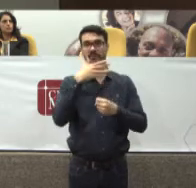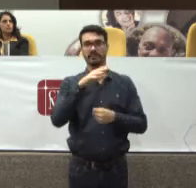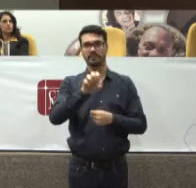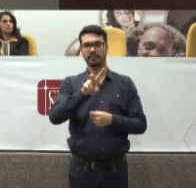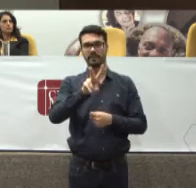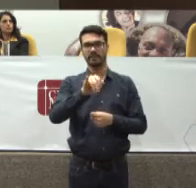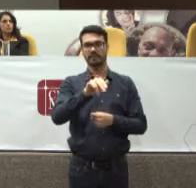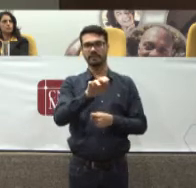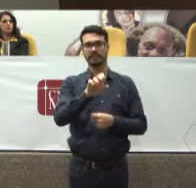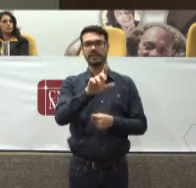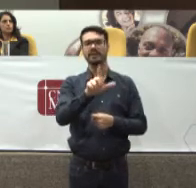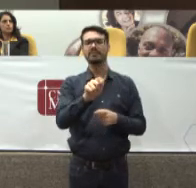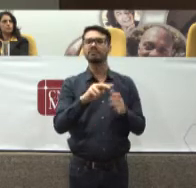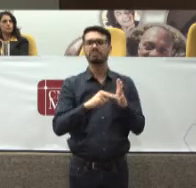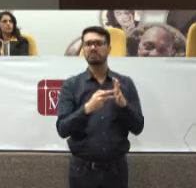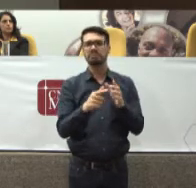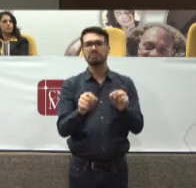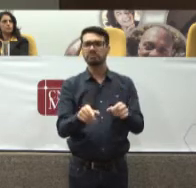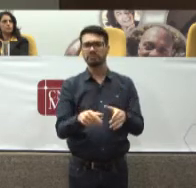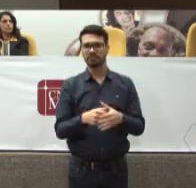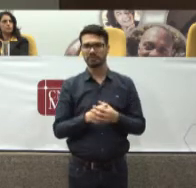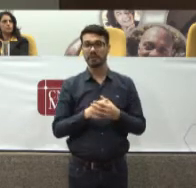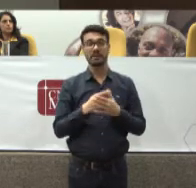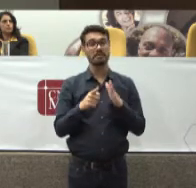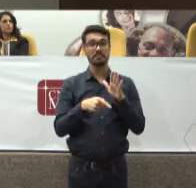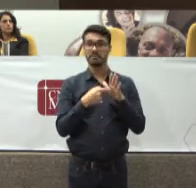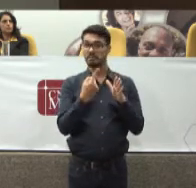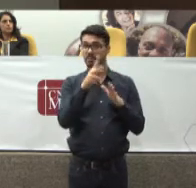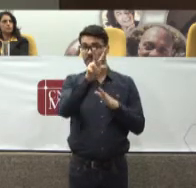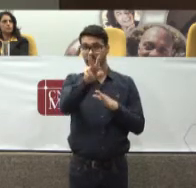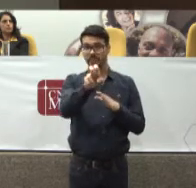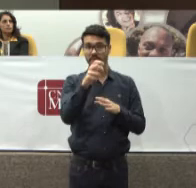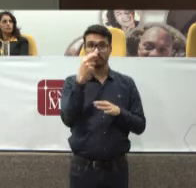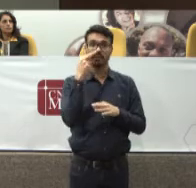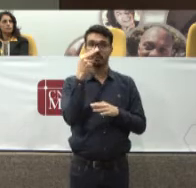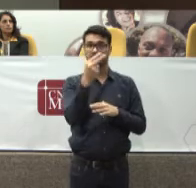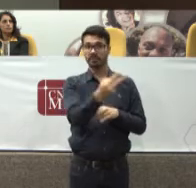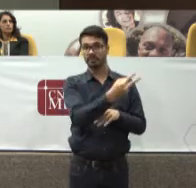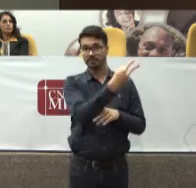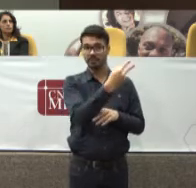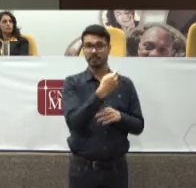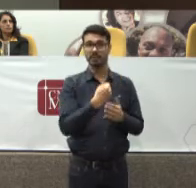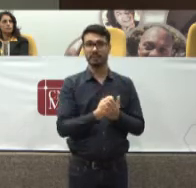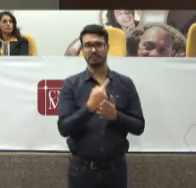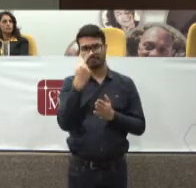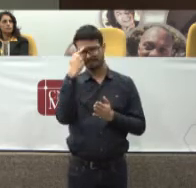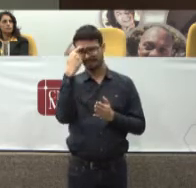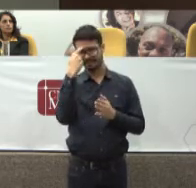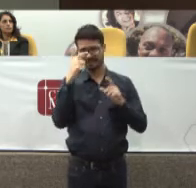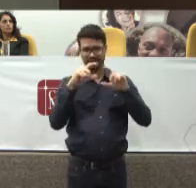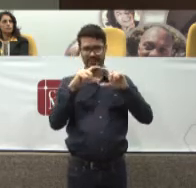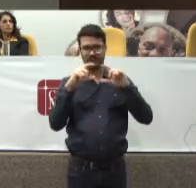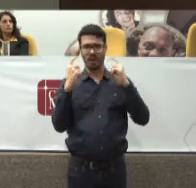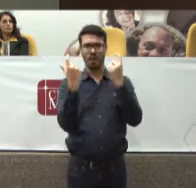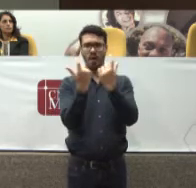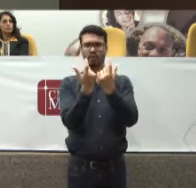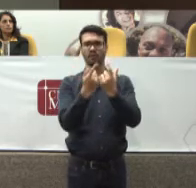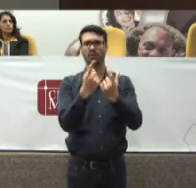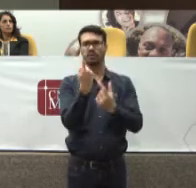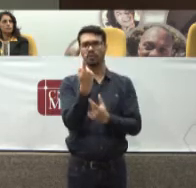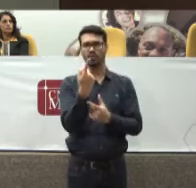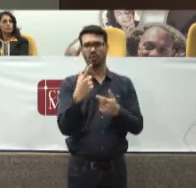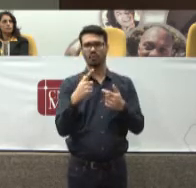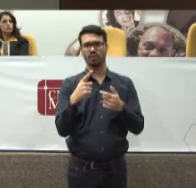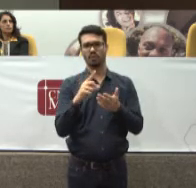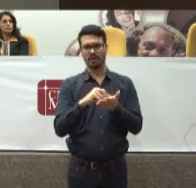é saúde Baseada em evidência? A primeira vez Que eu ouvi Essa expressão Achei que era um rótulo Que bastava Um artigo científico